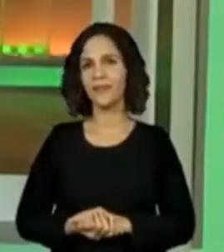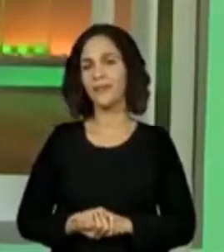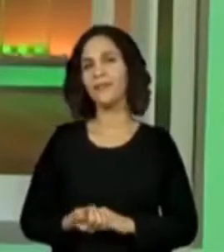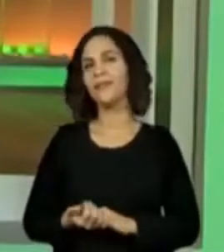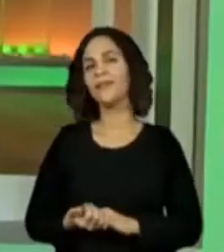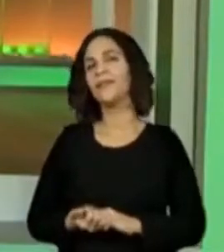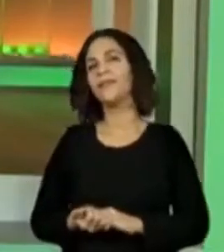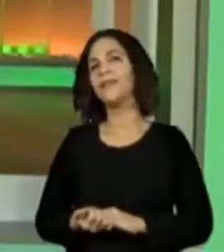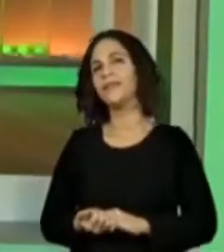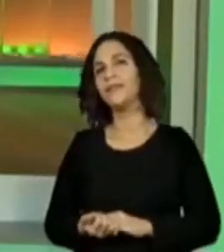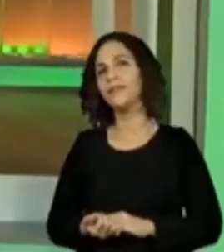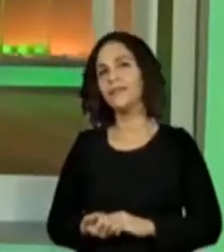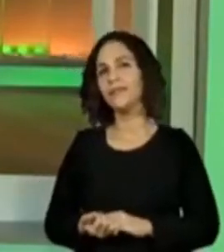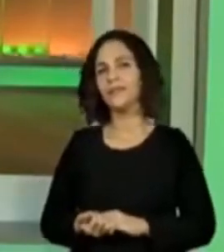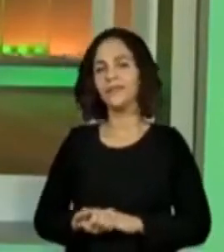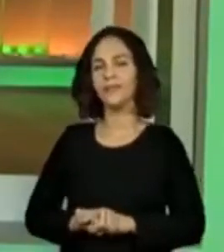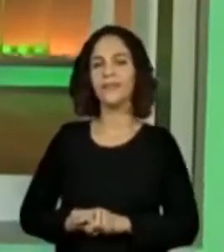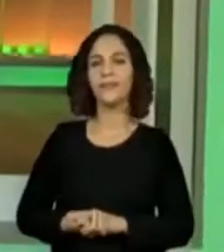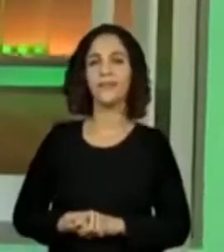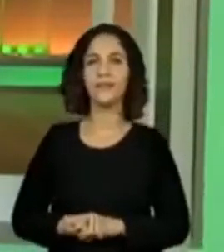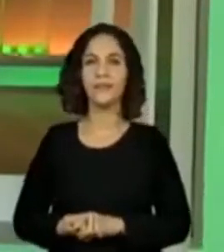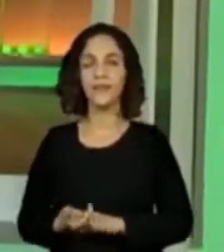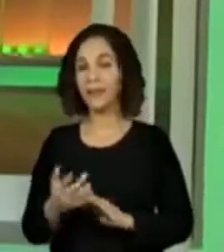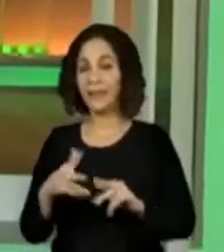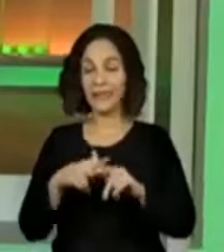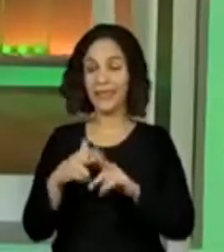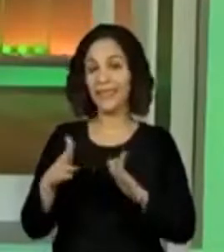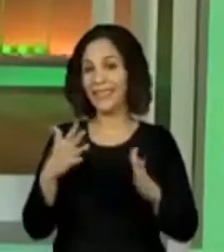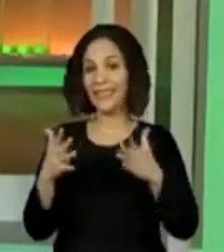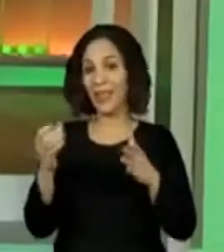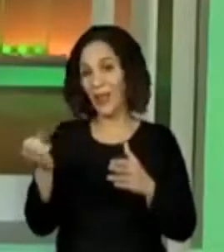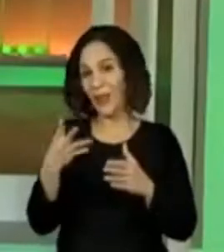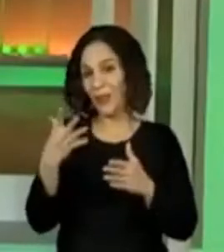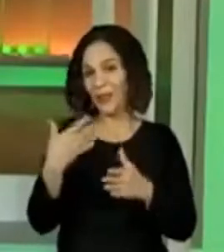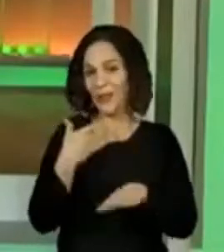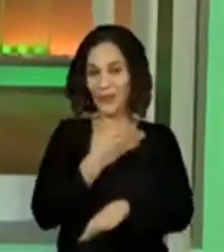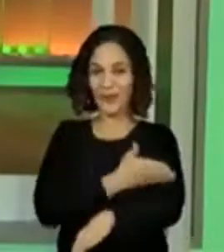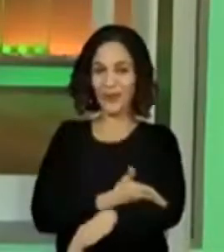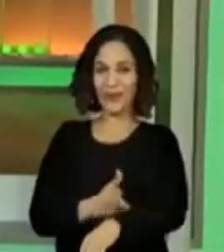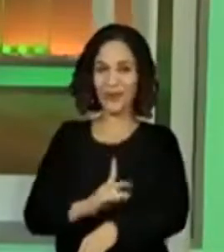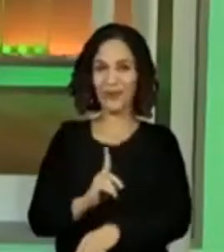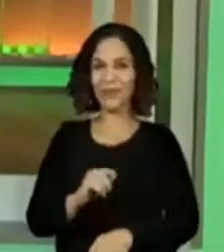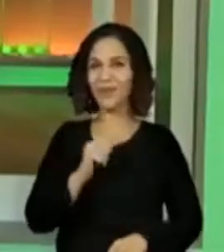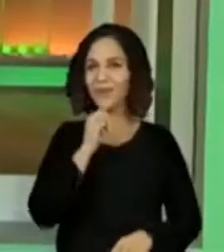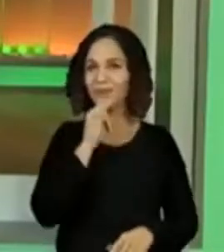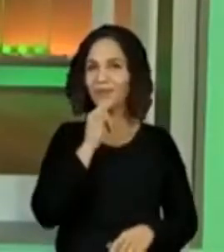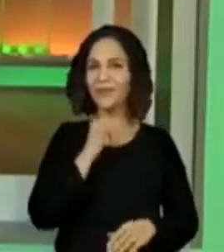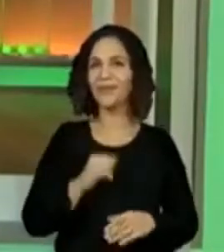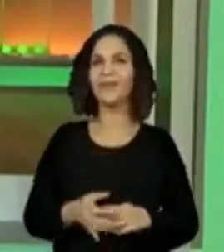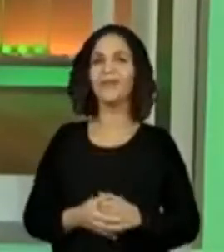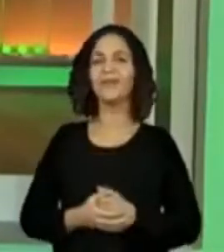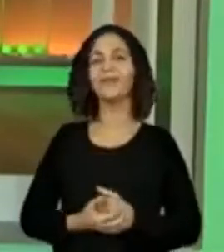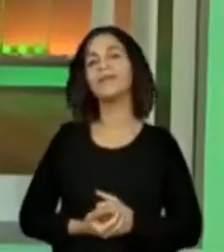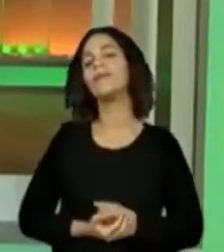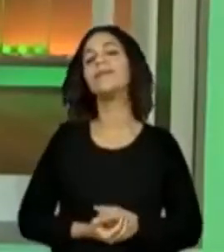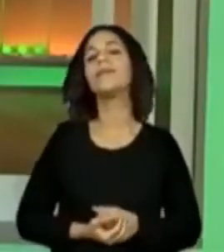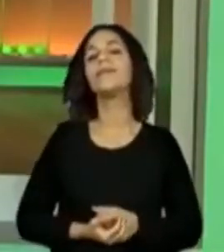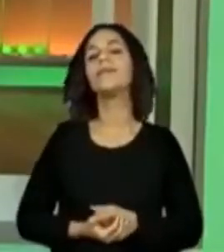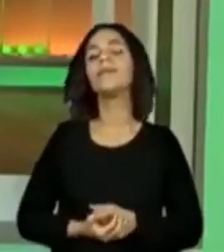Aqui, não. Opa! Volta para aquela outra. Mais uma. Aí.